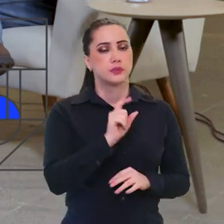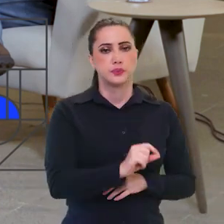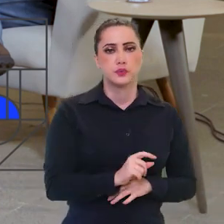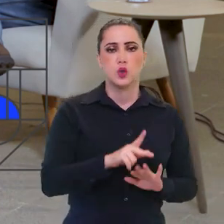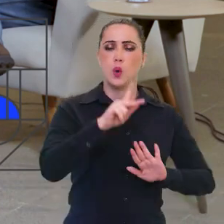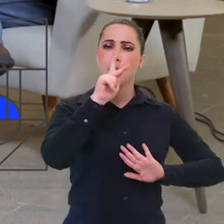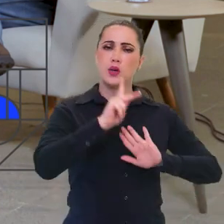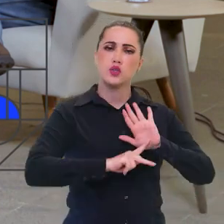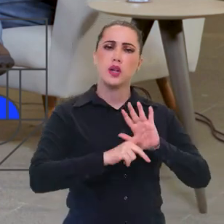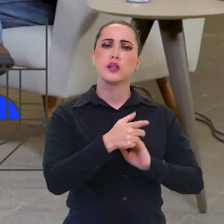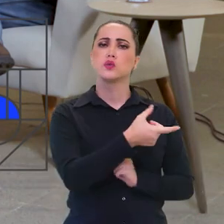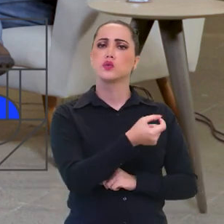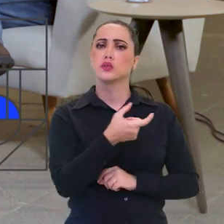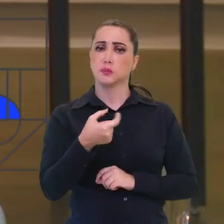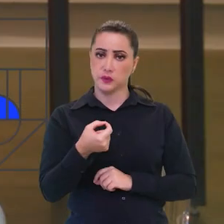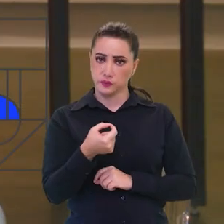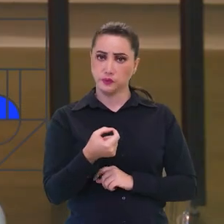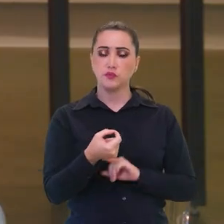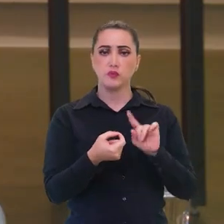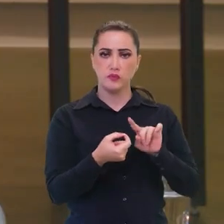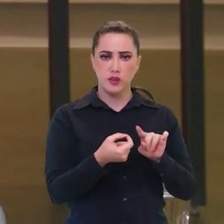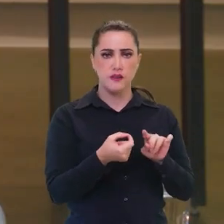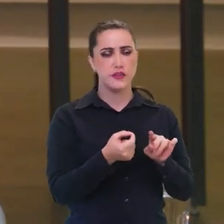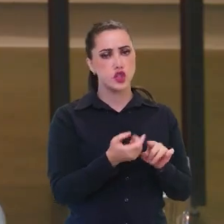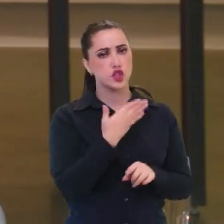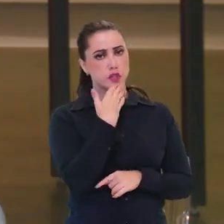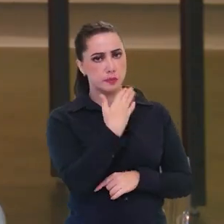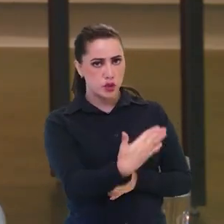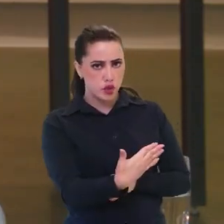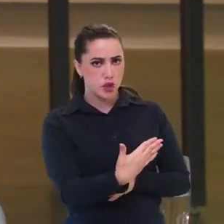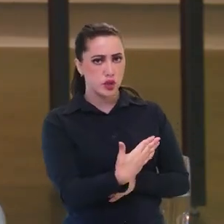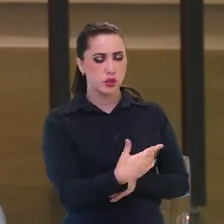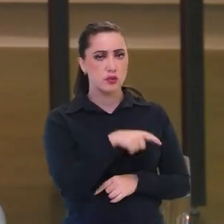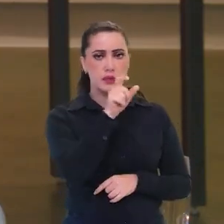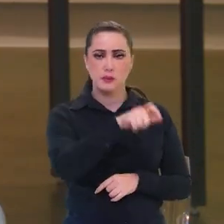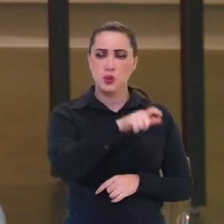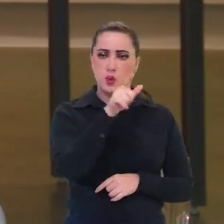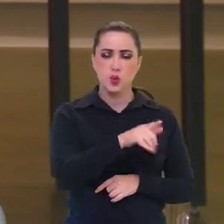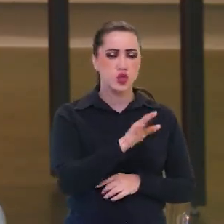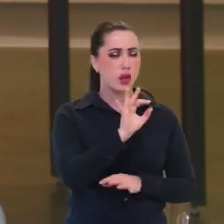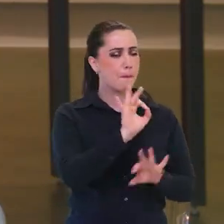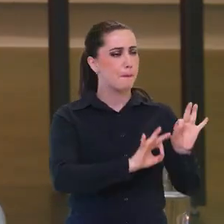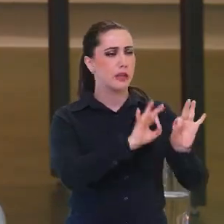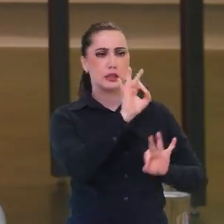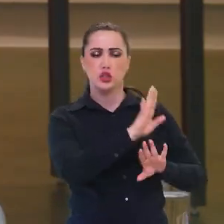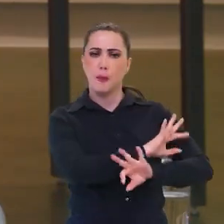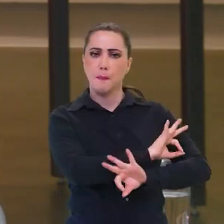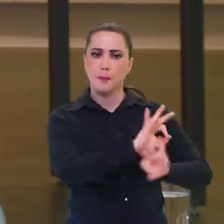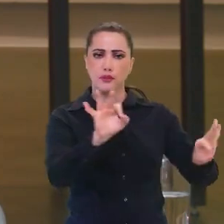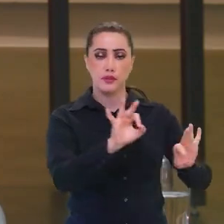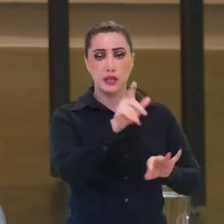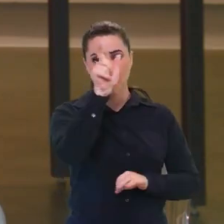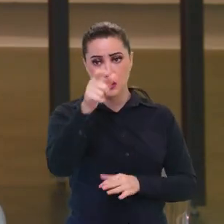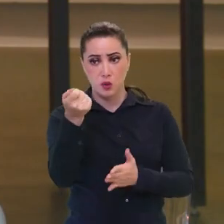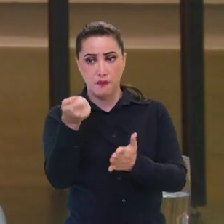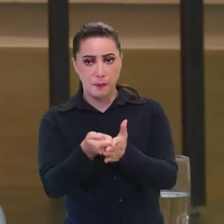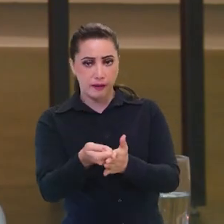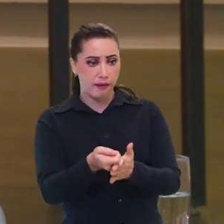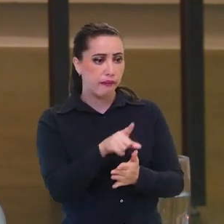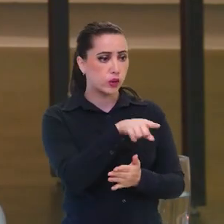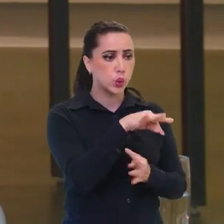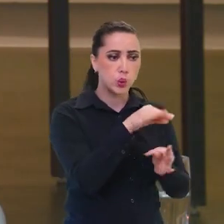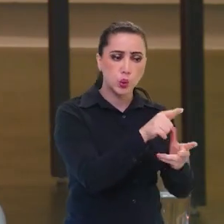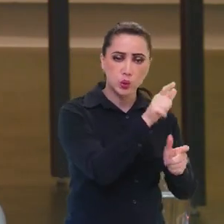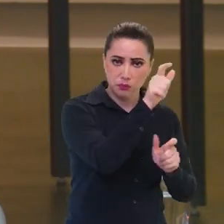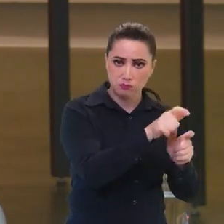acontecendo? Aqueles projetos, desde 2020, que tinham sido ali encaminhados e tal, o povo ali, com tudo já na mão, o patrocinador,